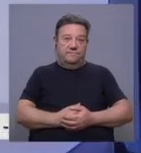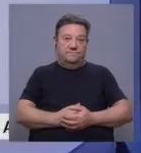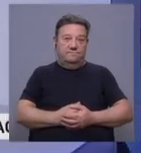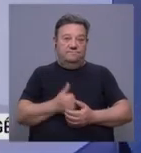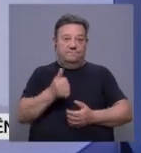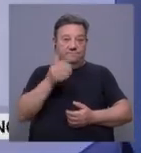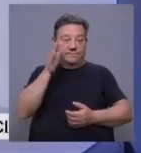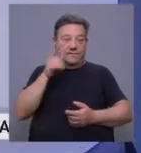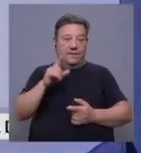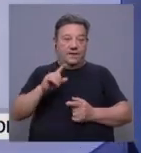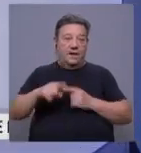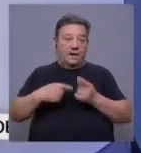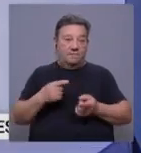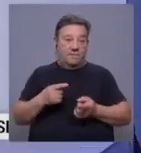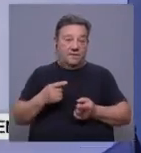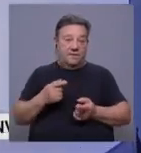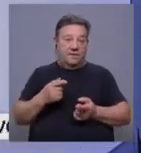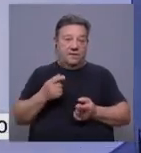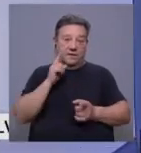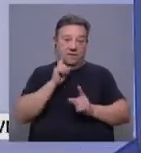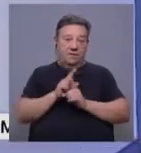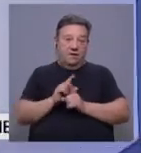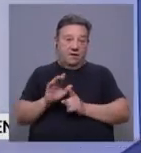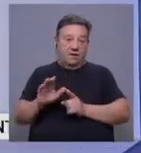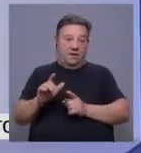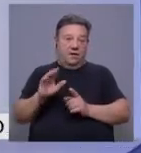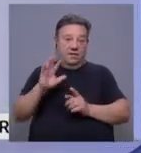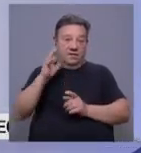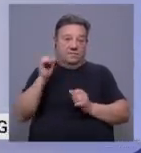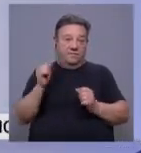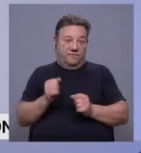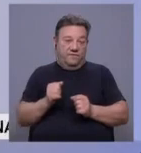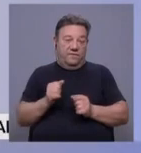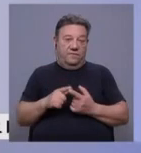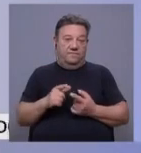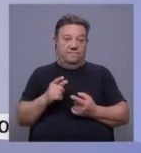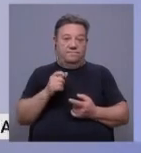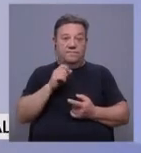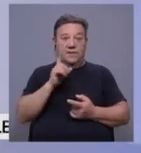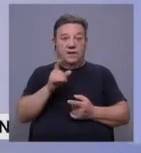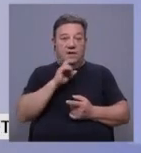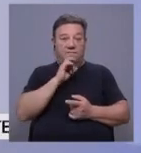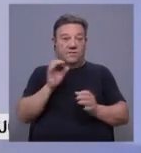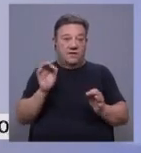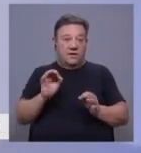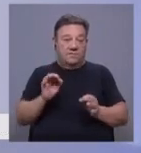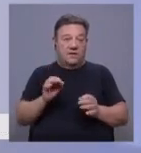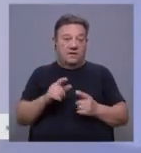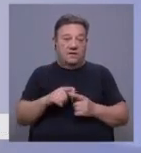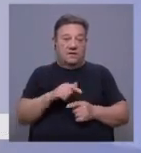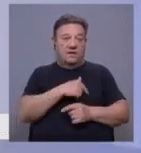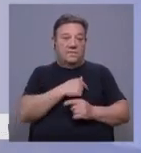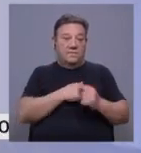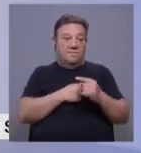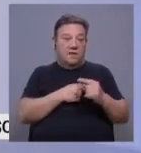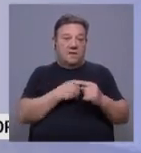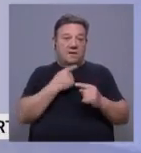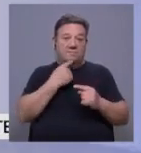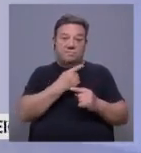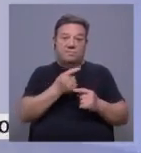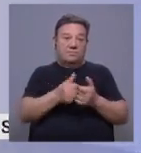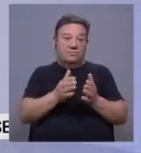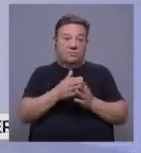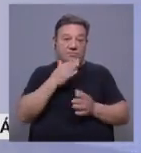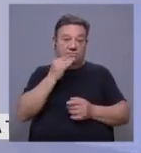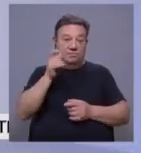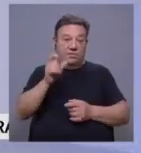Boa tarde, para amanhã a continuação de tempo frio com aviso amarelo de temperatura mínima emitido em todo o